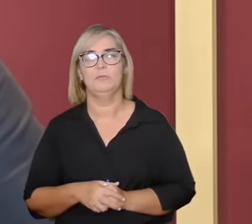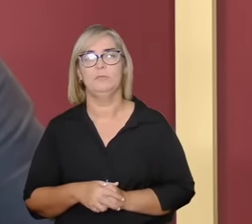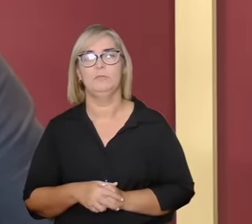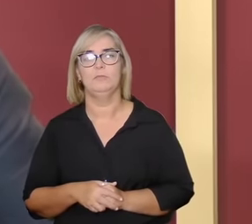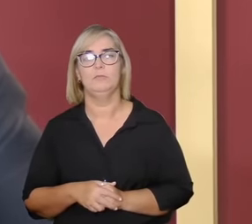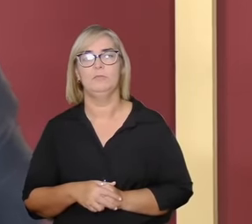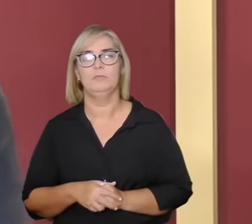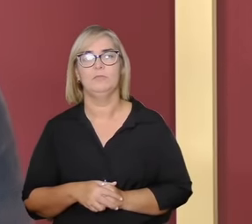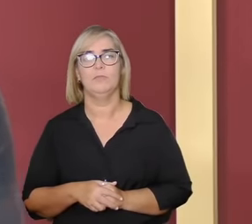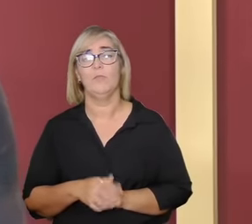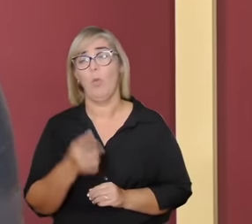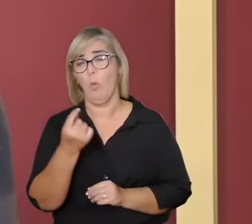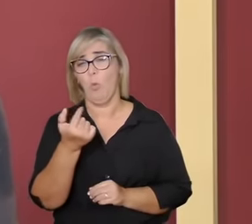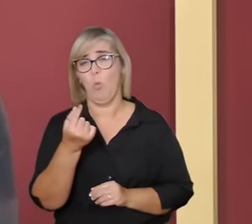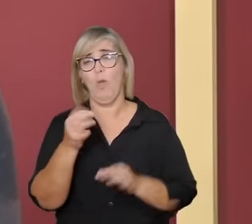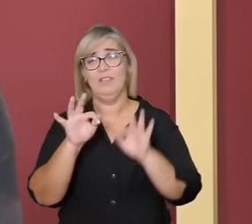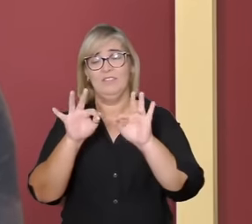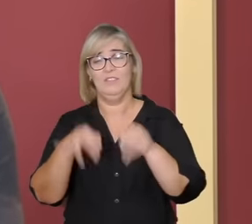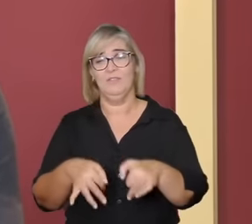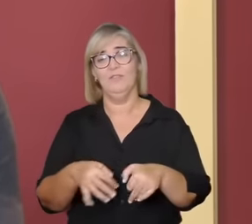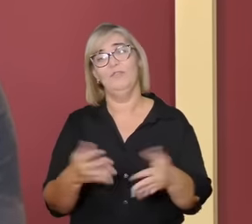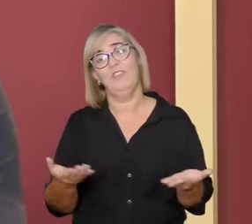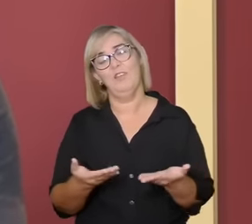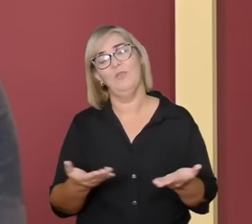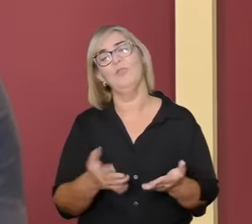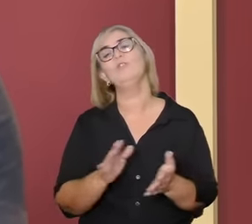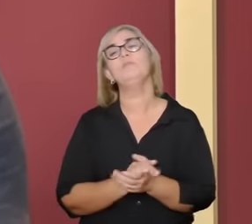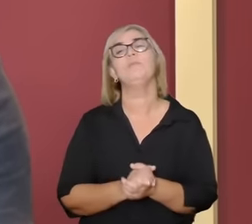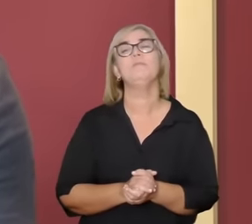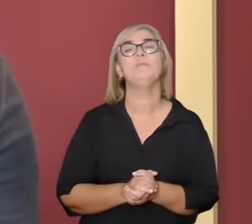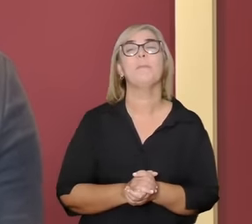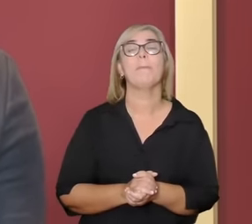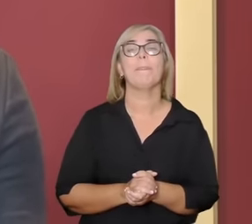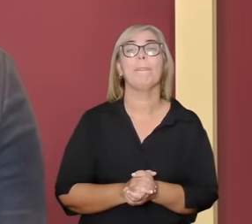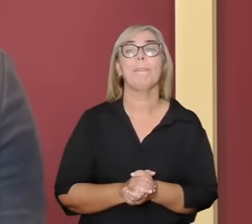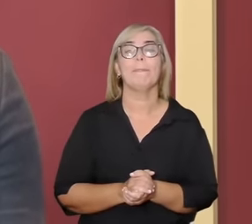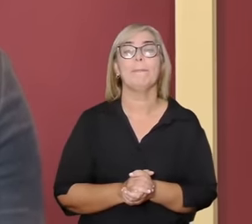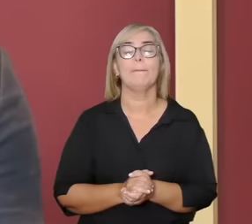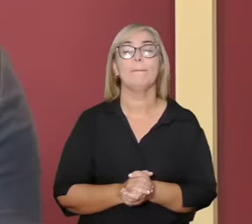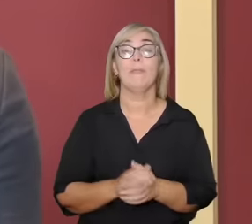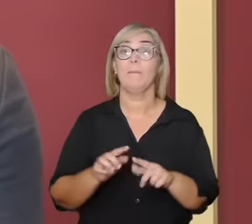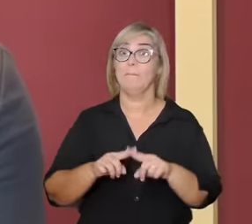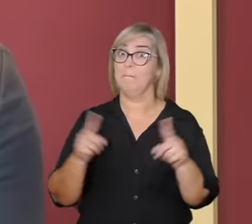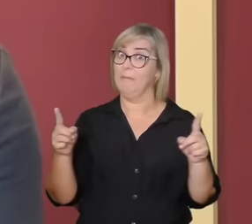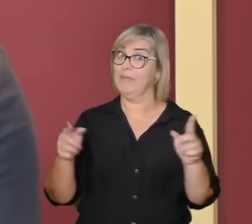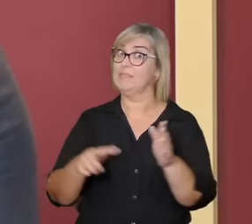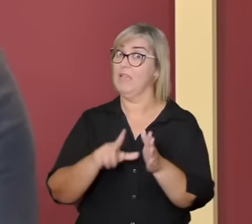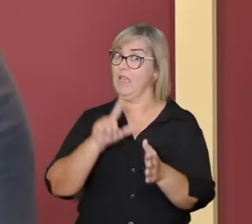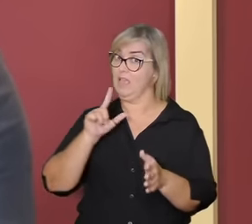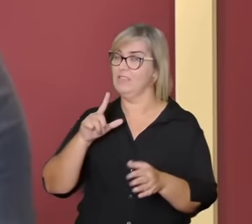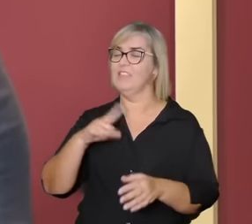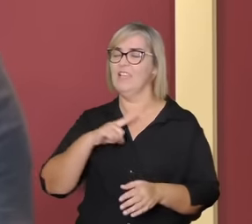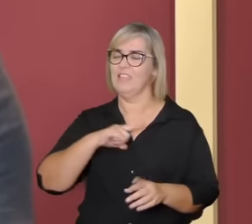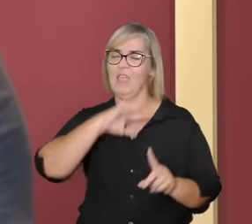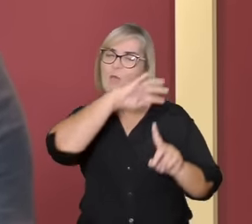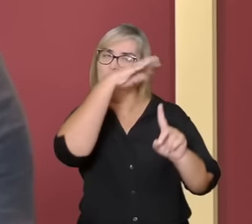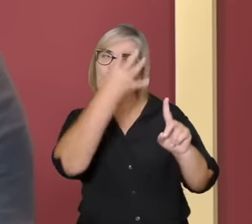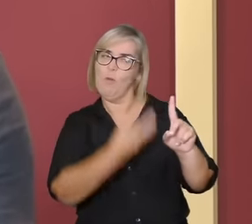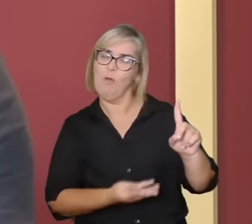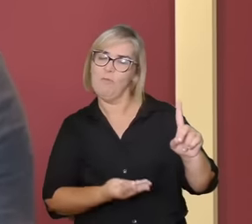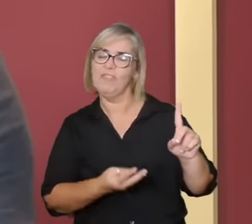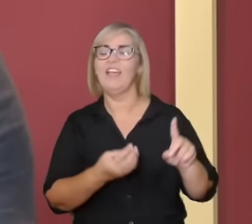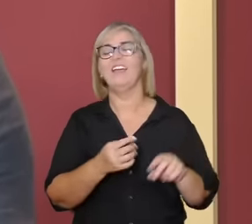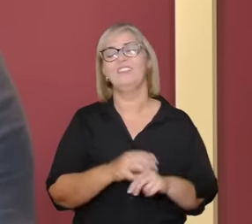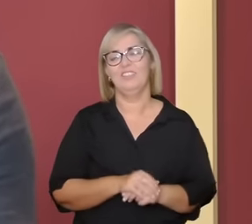estamos na reta final já do Café Filosófico de hoje mas antes de a gente encerrar a gente tem mais uma homenagem dos 20